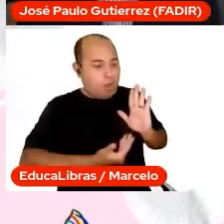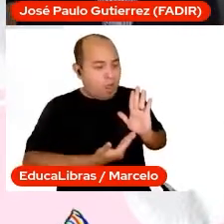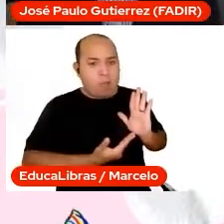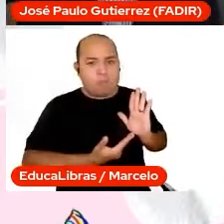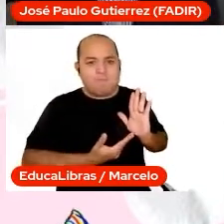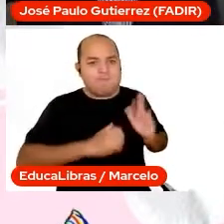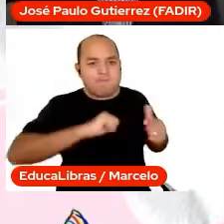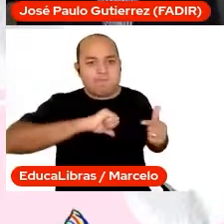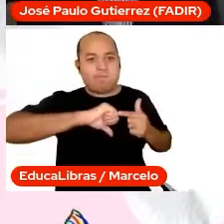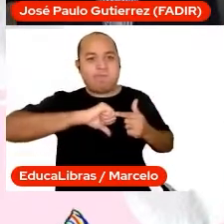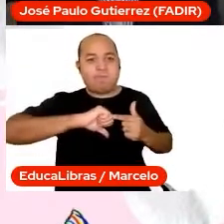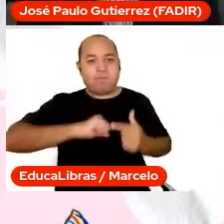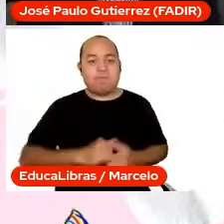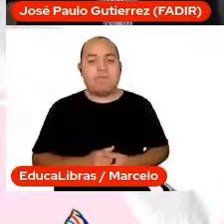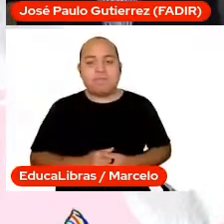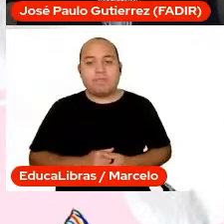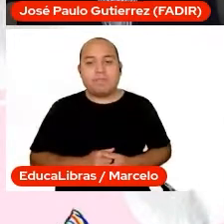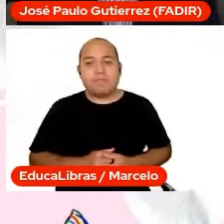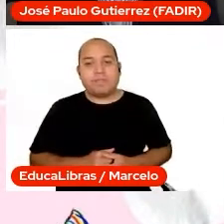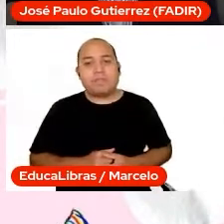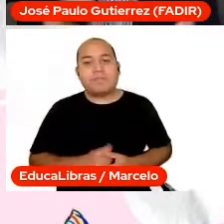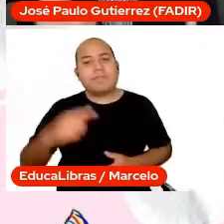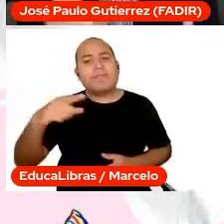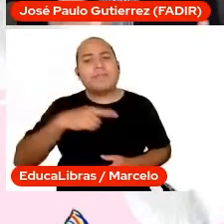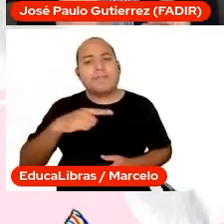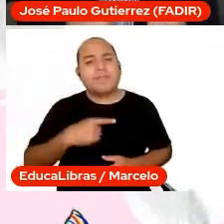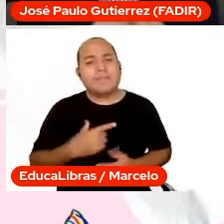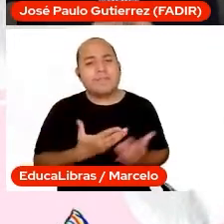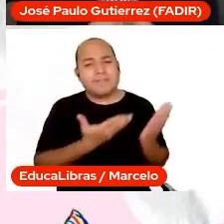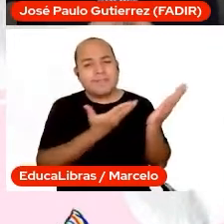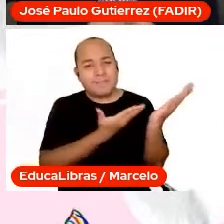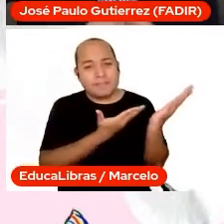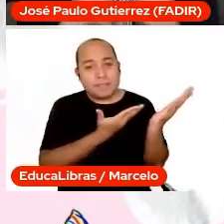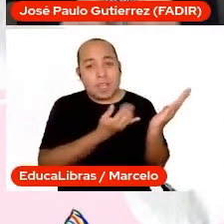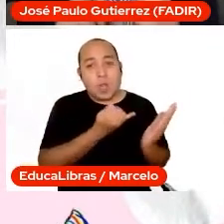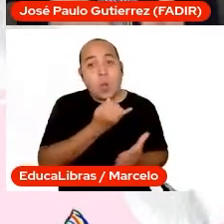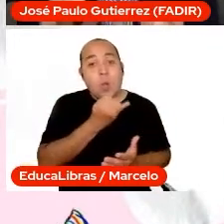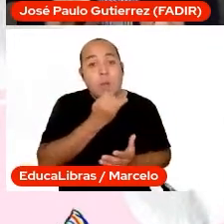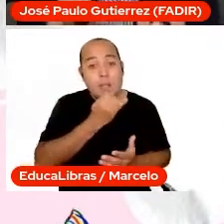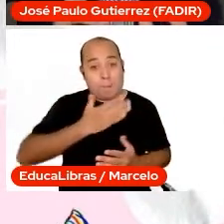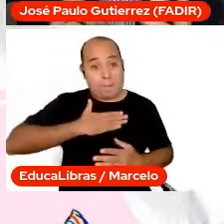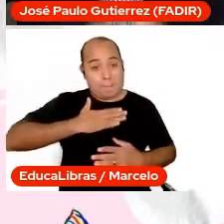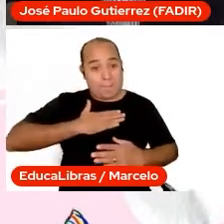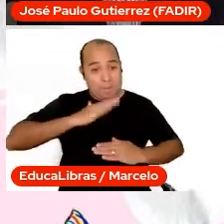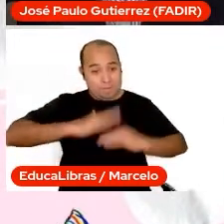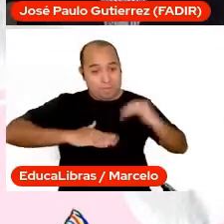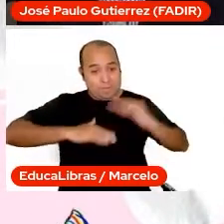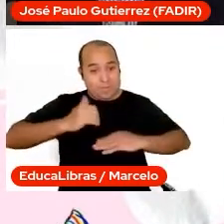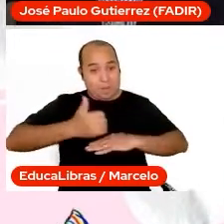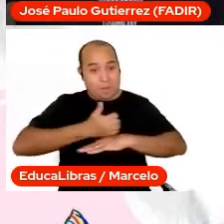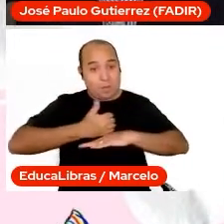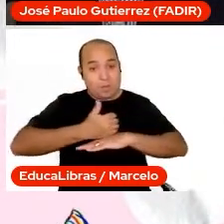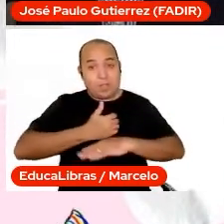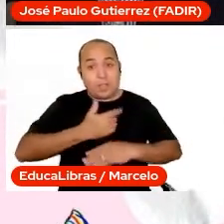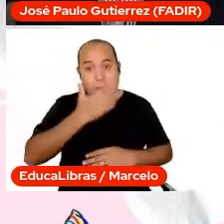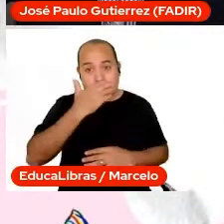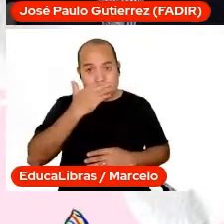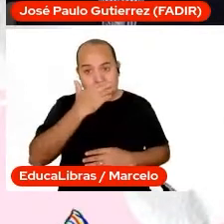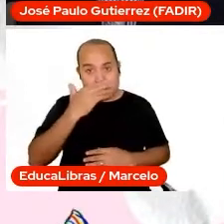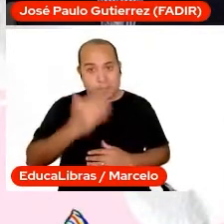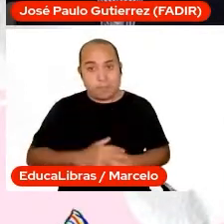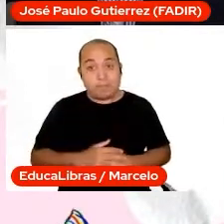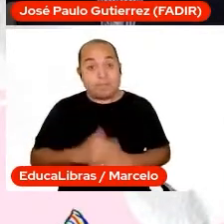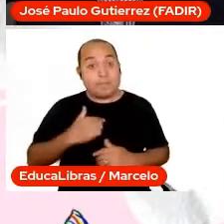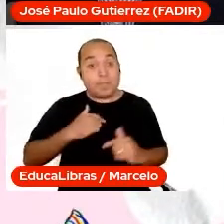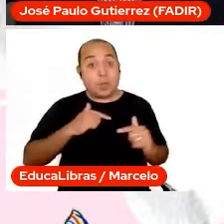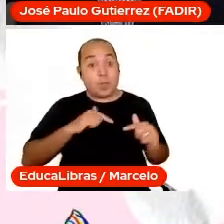te passar? Nós temos aqui, pessoal, um exemplo da minha prática. Eu sou o Instituto de Direitos Humanos